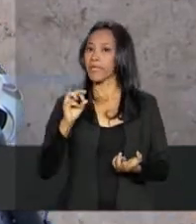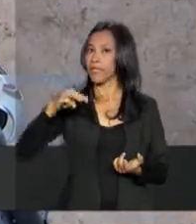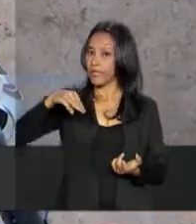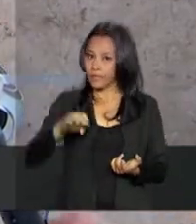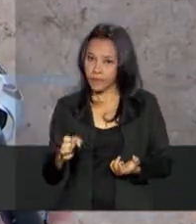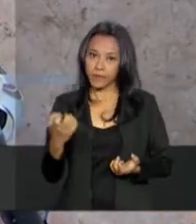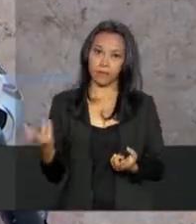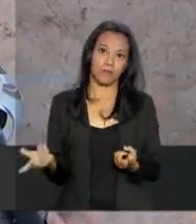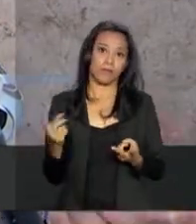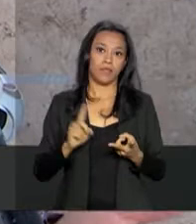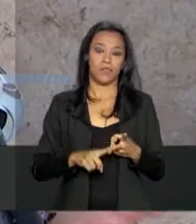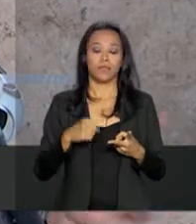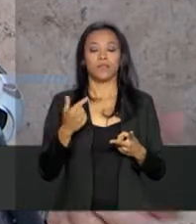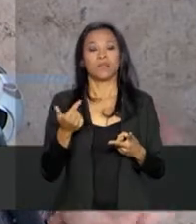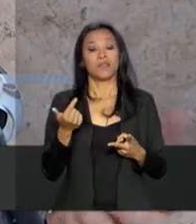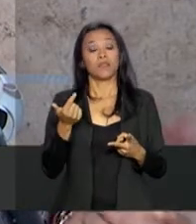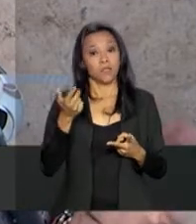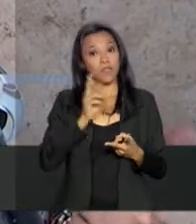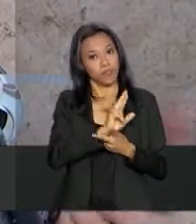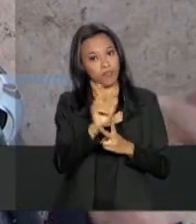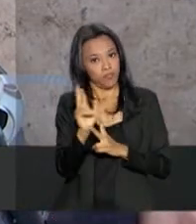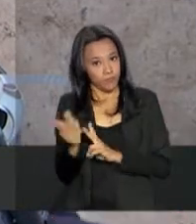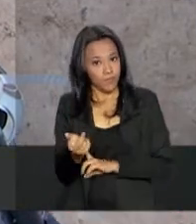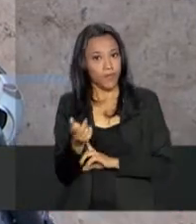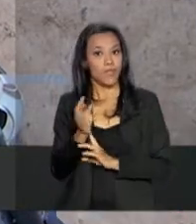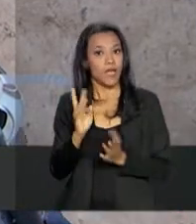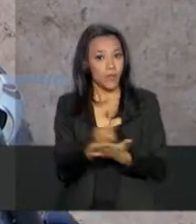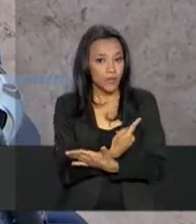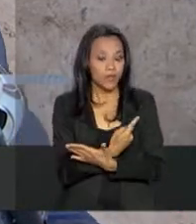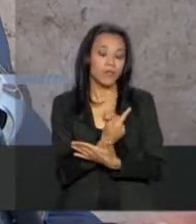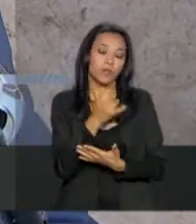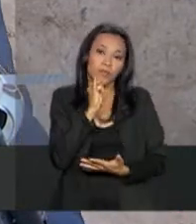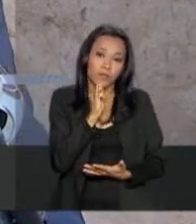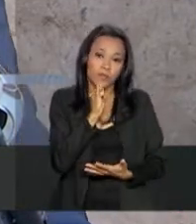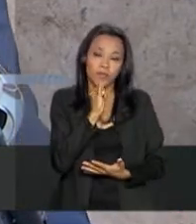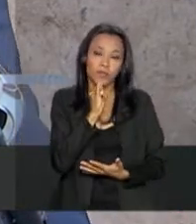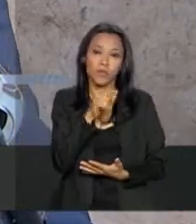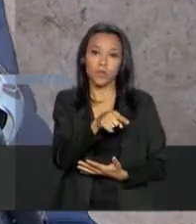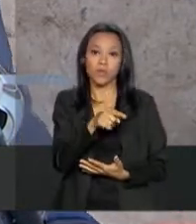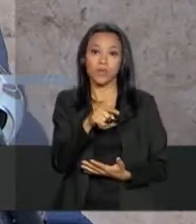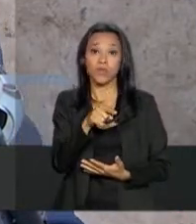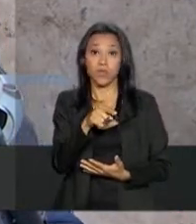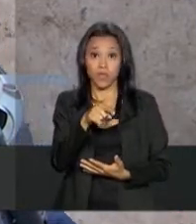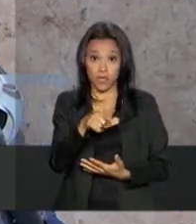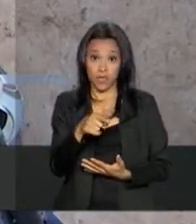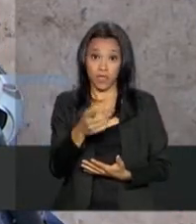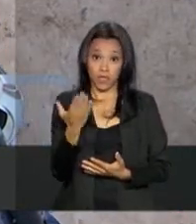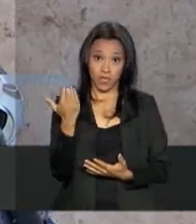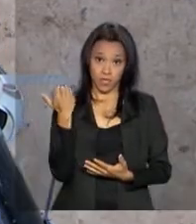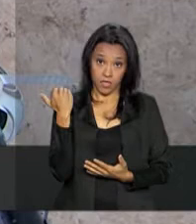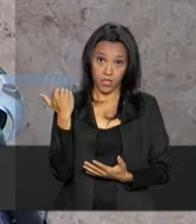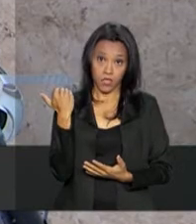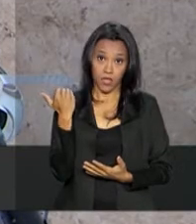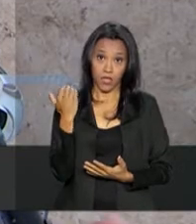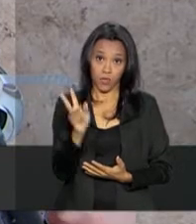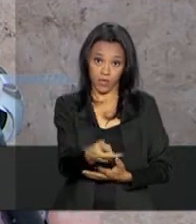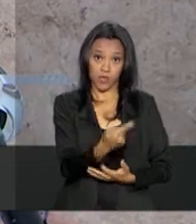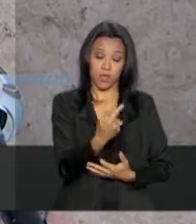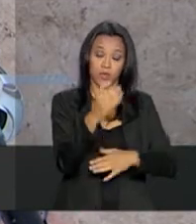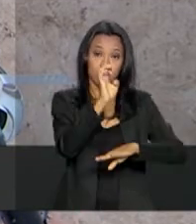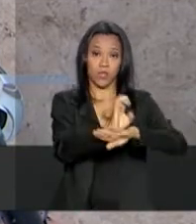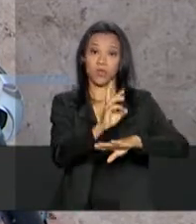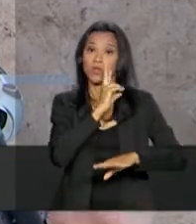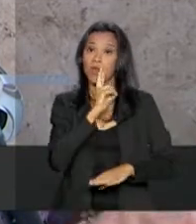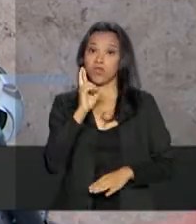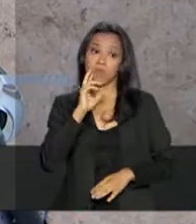transfronteriços. Os crimes que ocorreram no episódio, os atos que ocorreram nesse episódio mais recente em Roraima e que